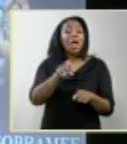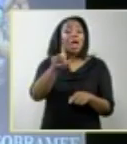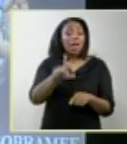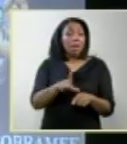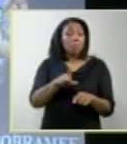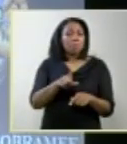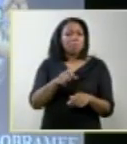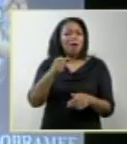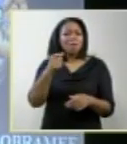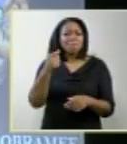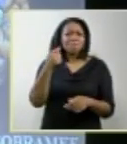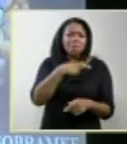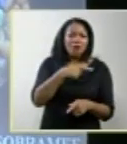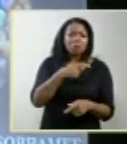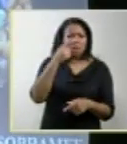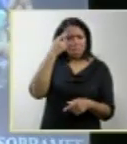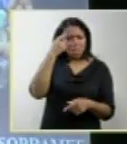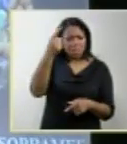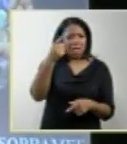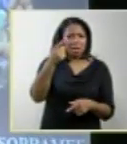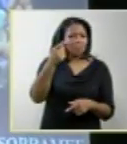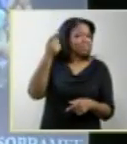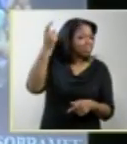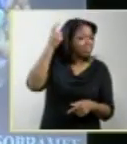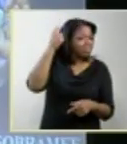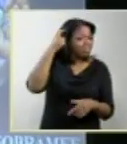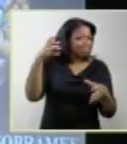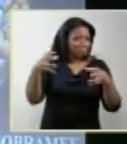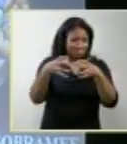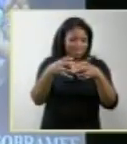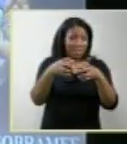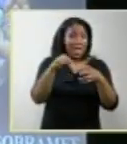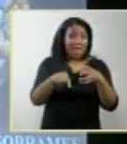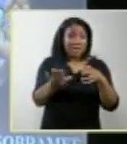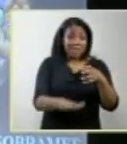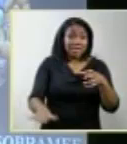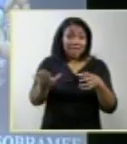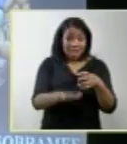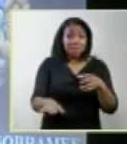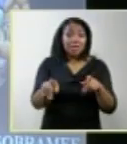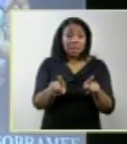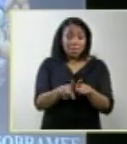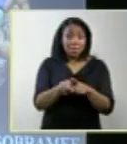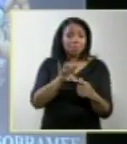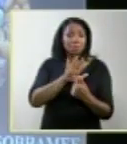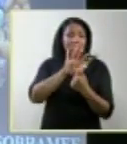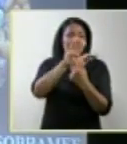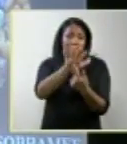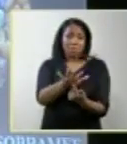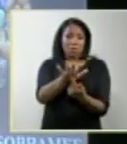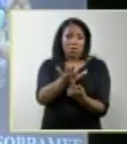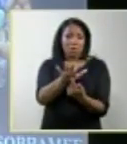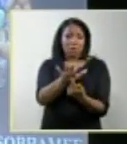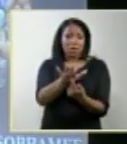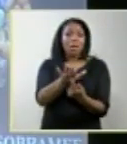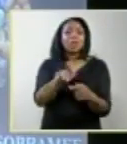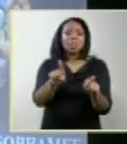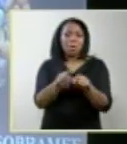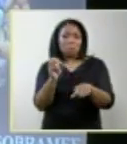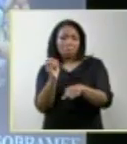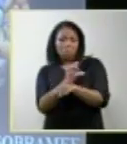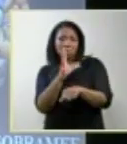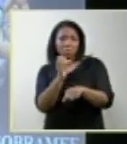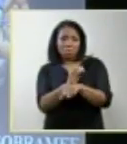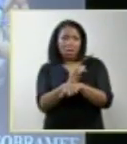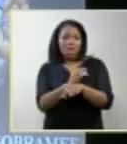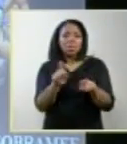falsa ideia de anencefala. Porque essa criança apresenta, como podemos ver na tomografia,